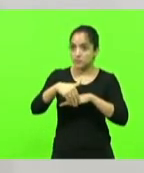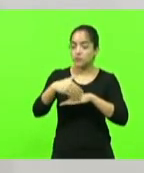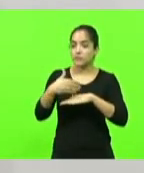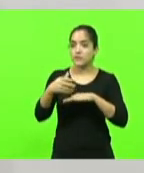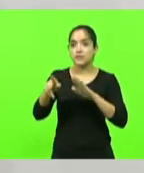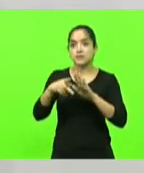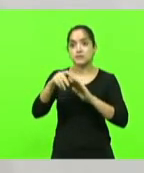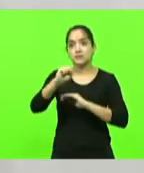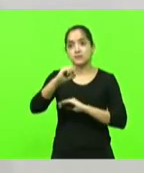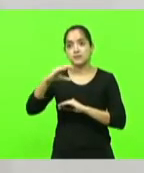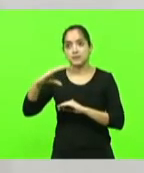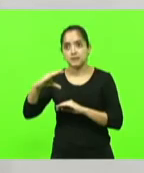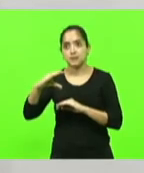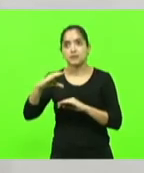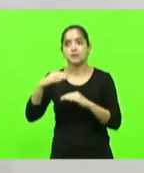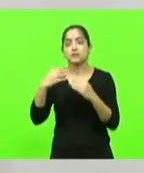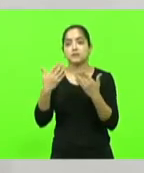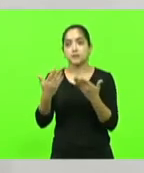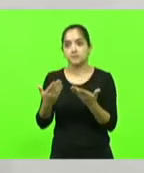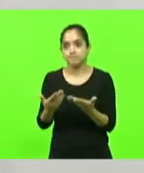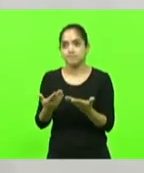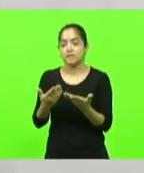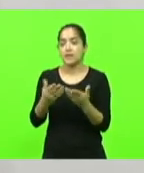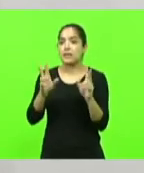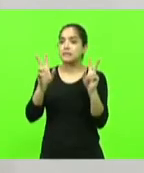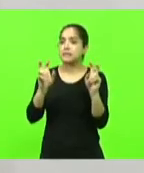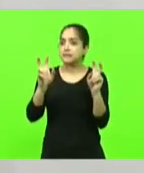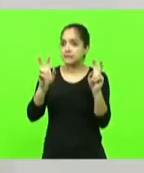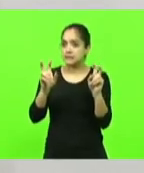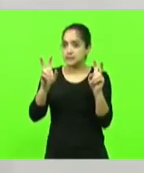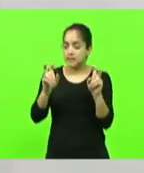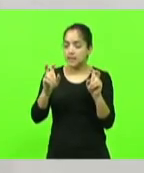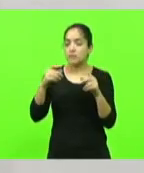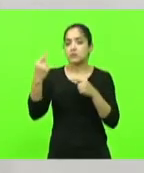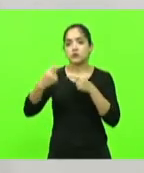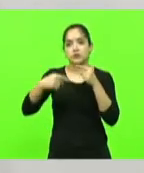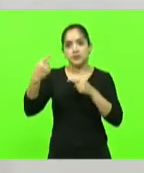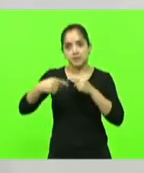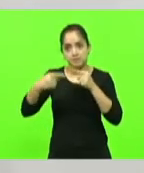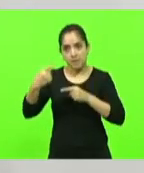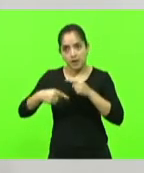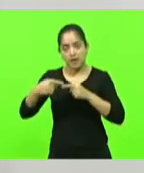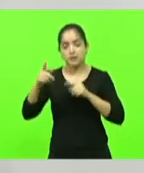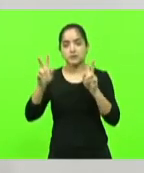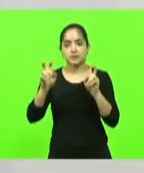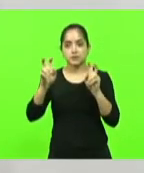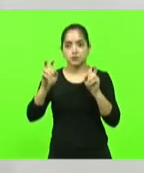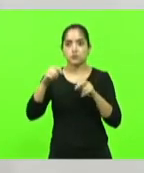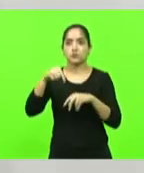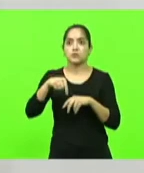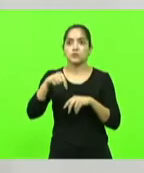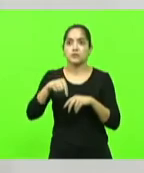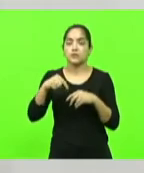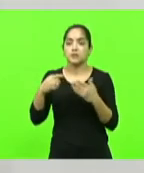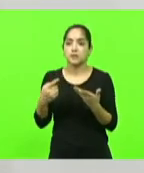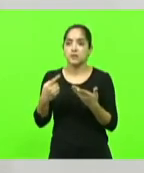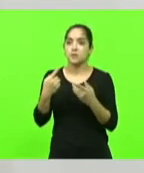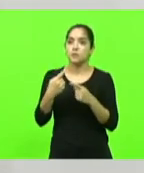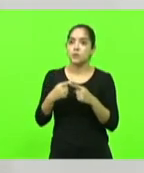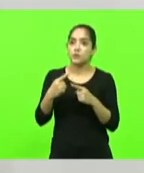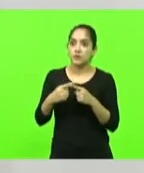Catarina vão continuar sendo temas de muitos debates de muitos assuntos em Santa Catarina justamente porque